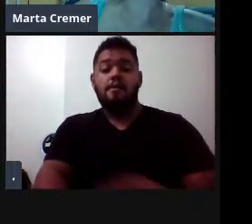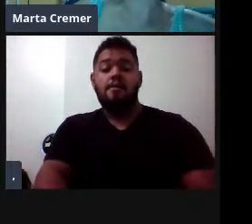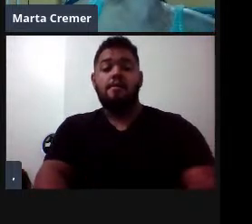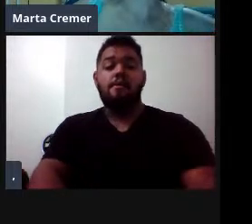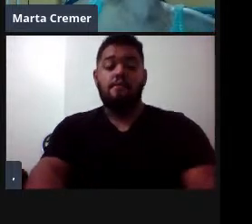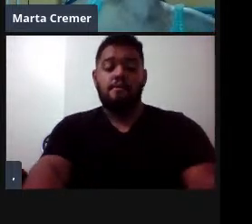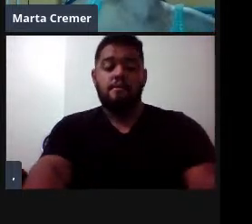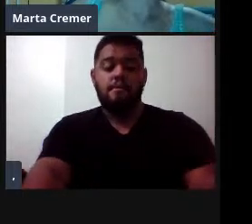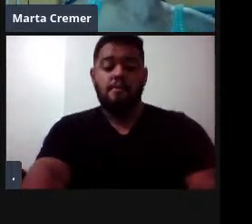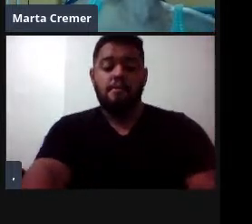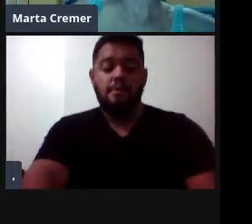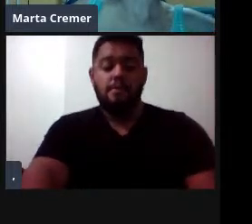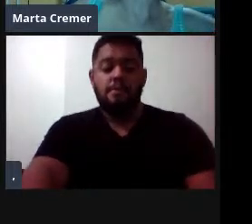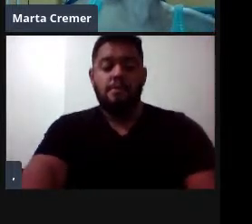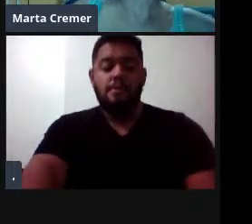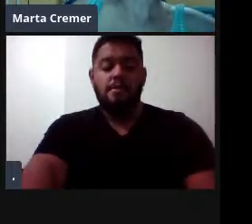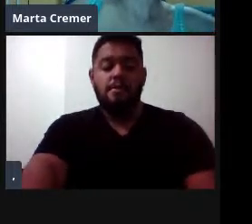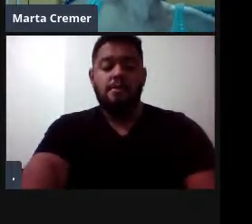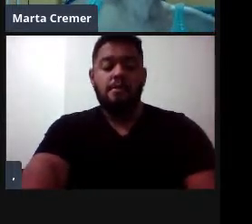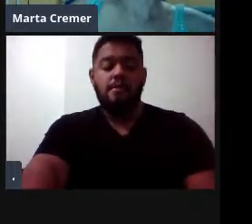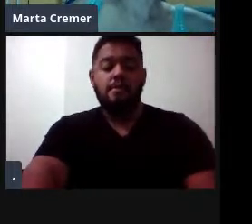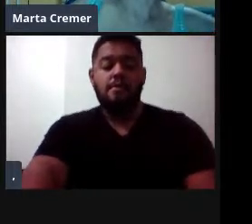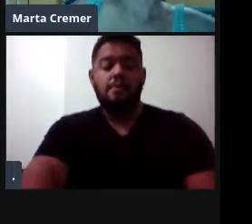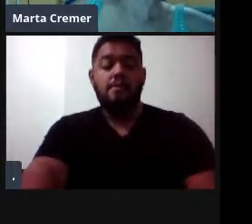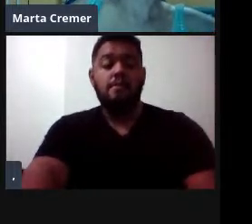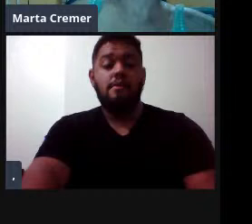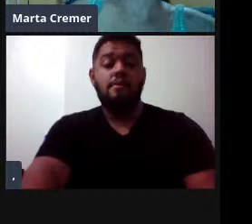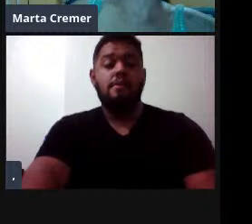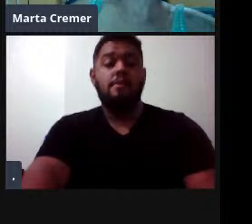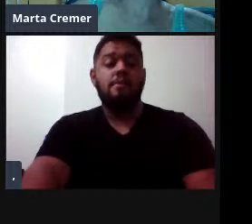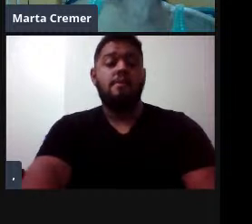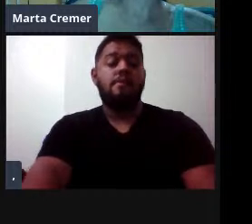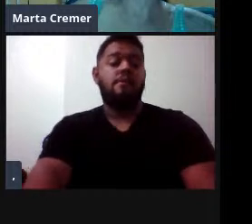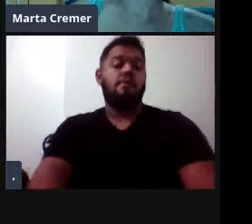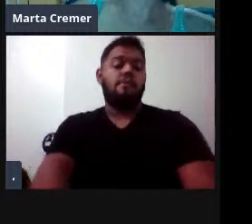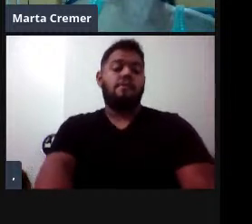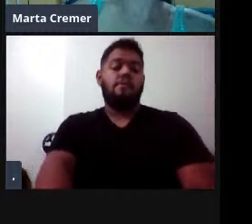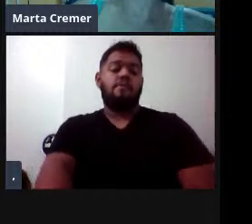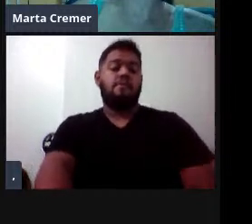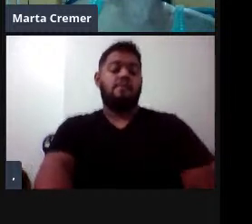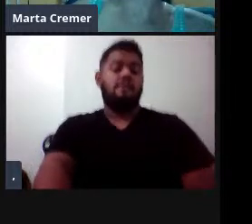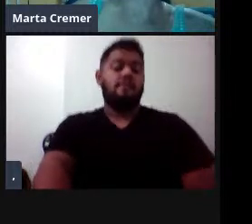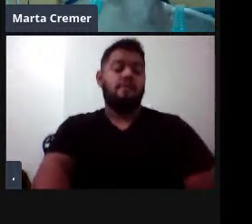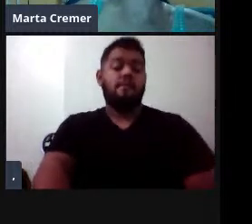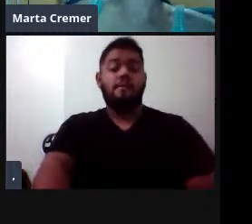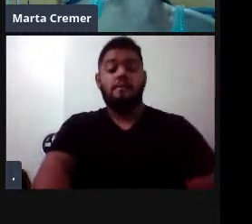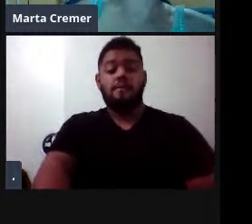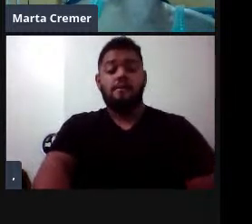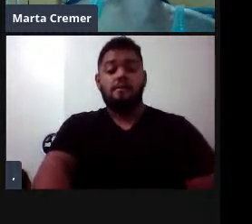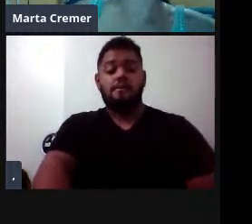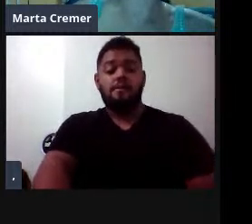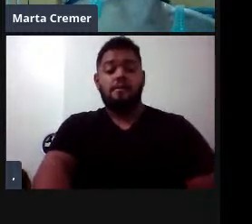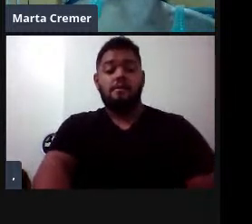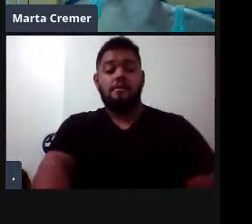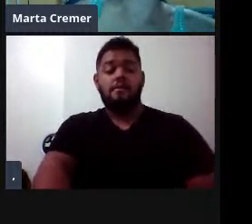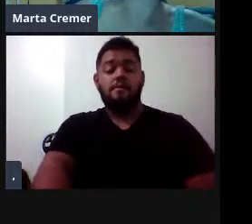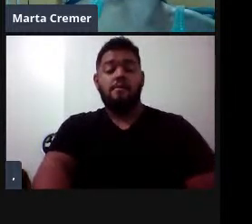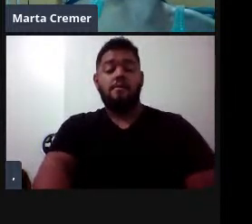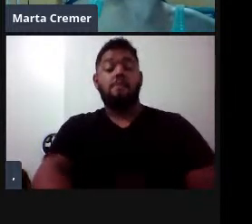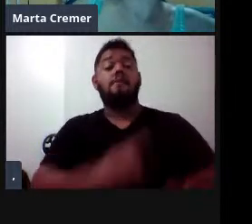Indus. A família Inid, com a Ine geofrens, e mais duas espécies, também descritas mais